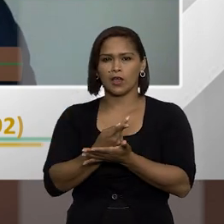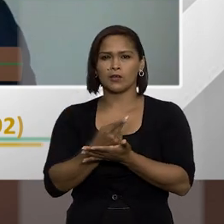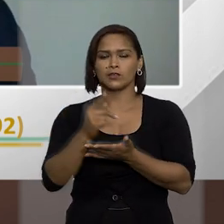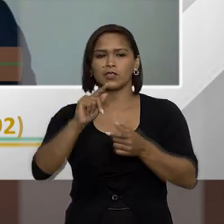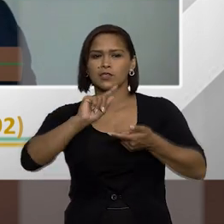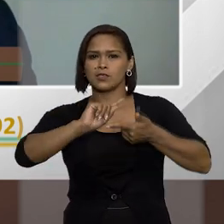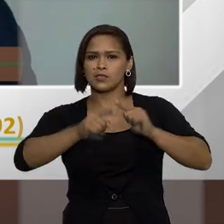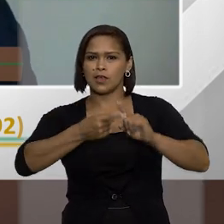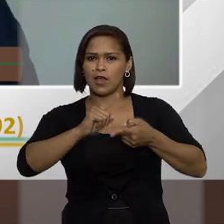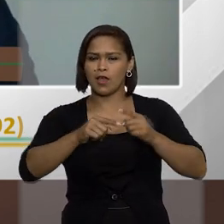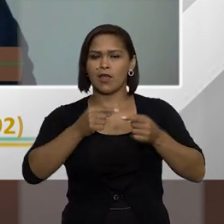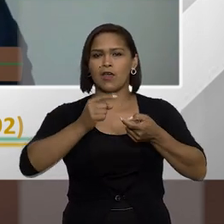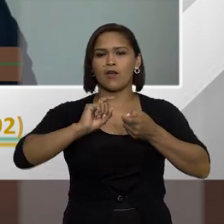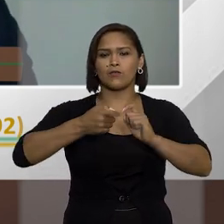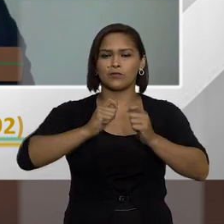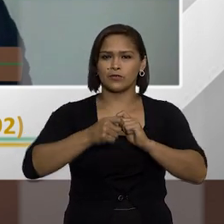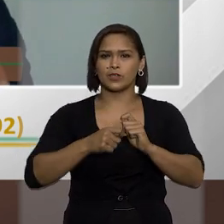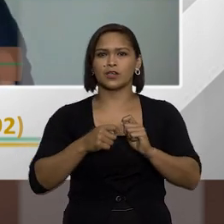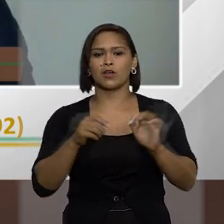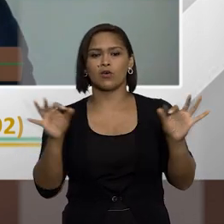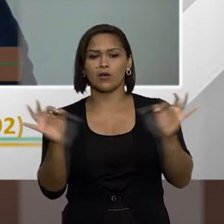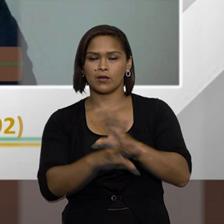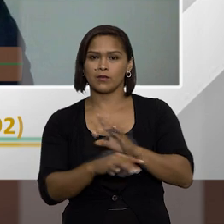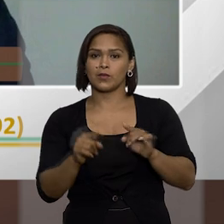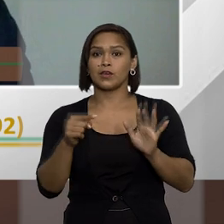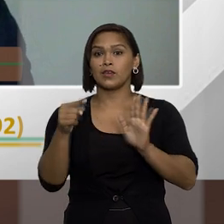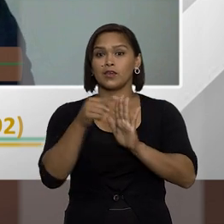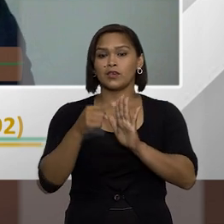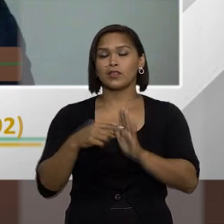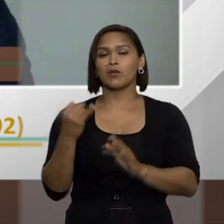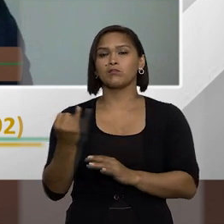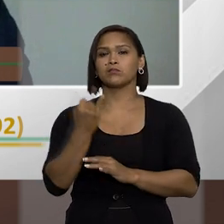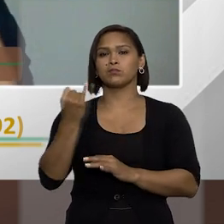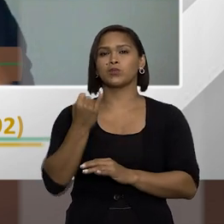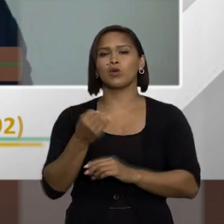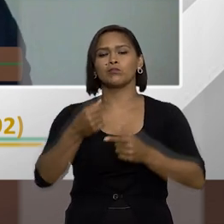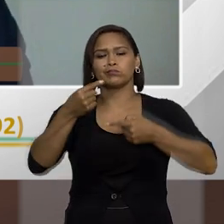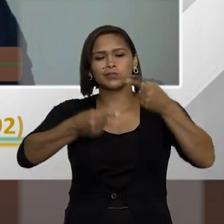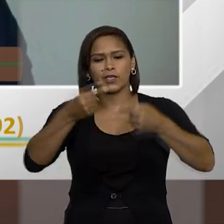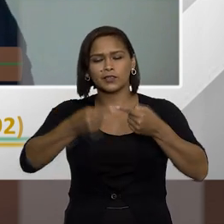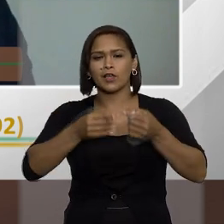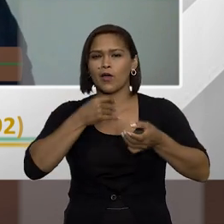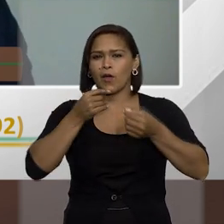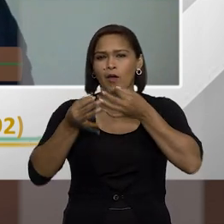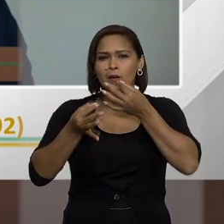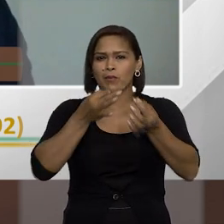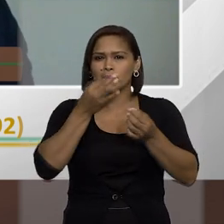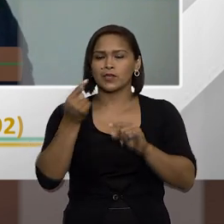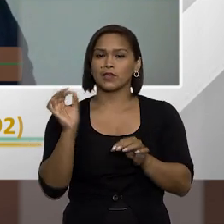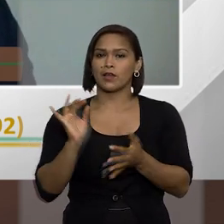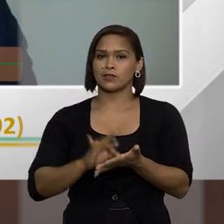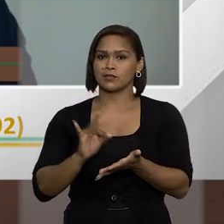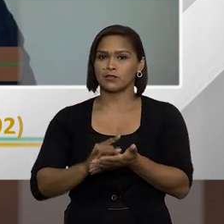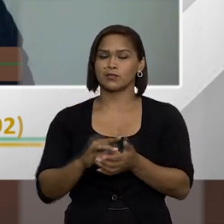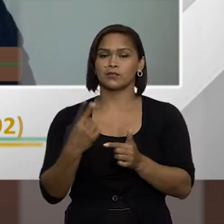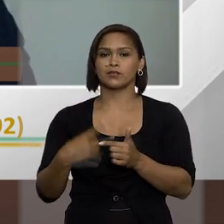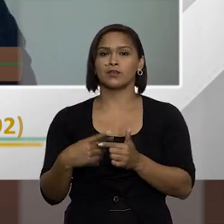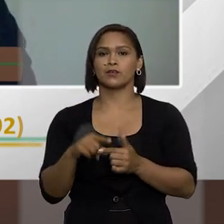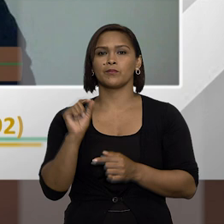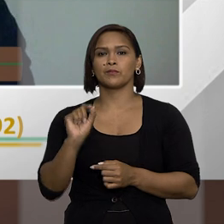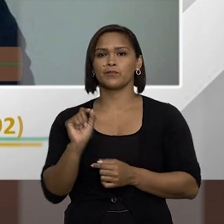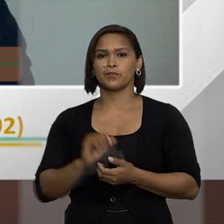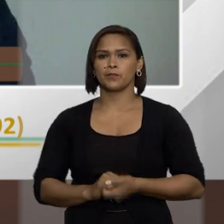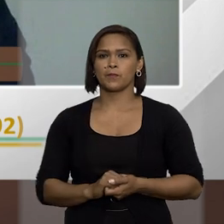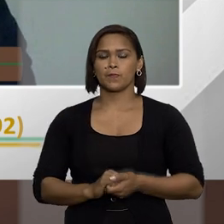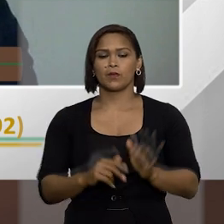ocorrência da infração ou a data de sua cessação e tem um ponto que está sendo bastante questionado e com razão que é o